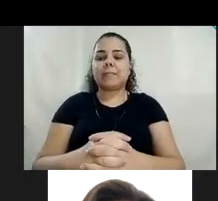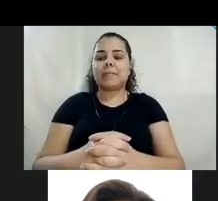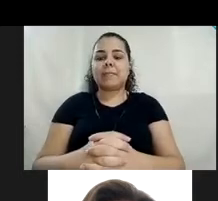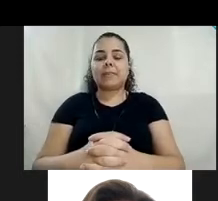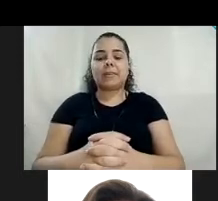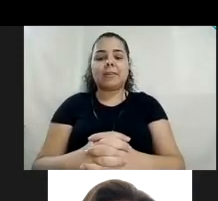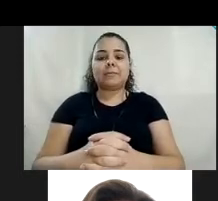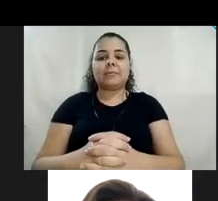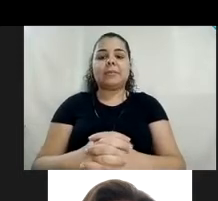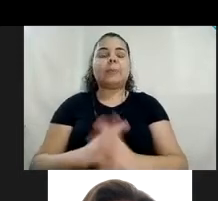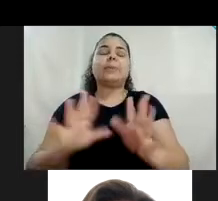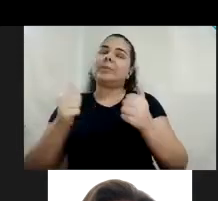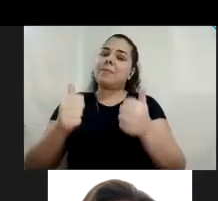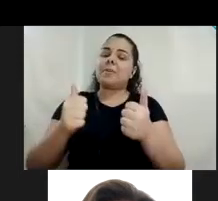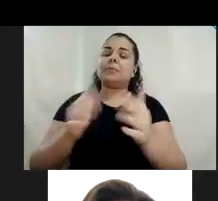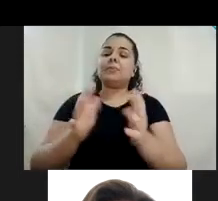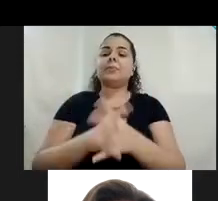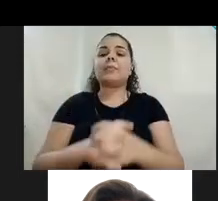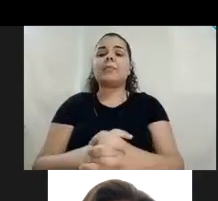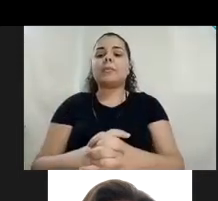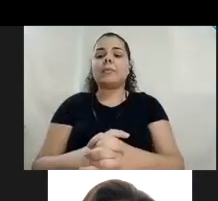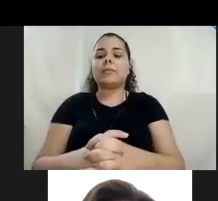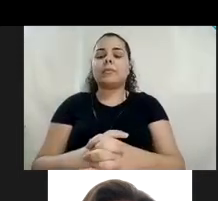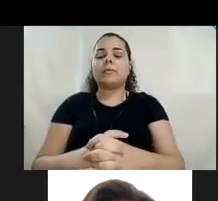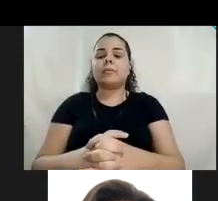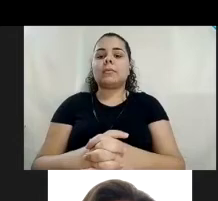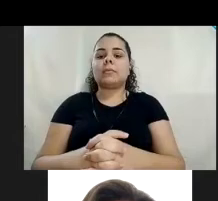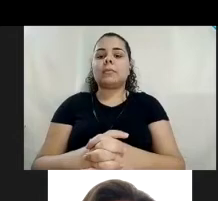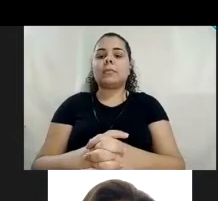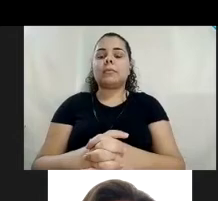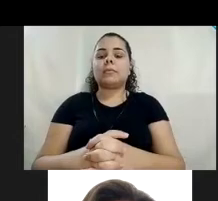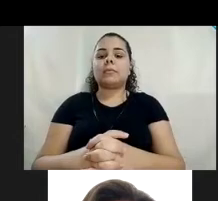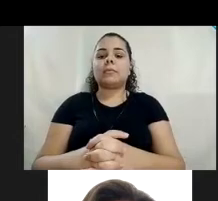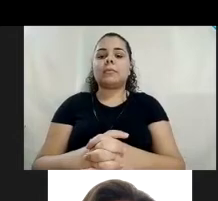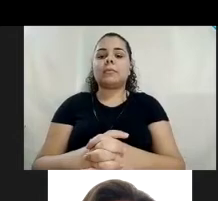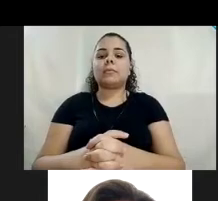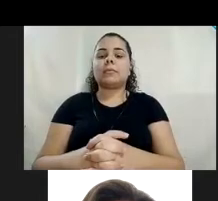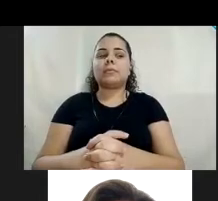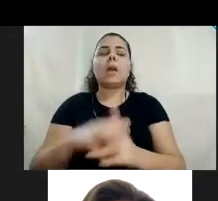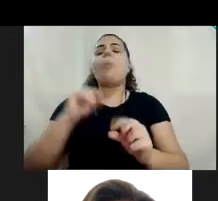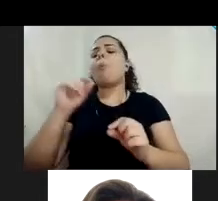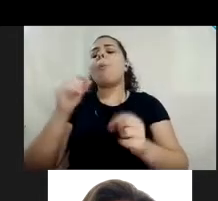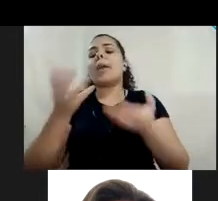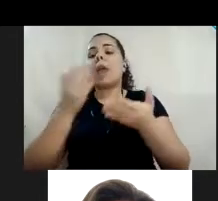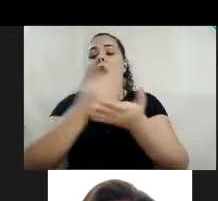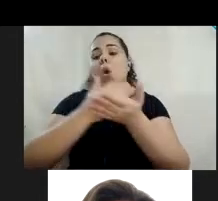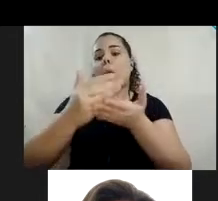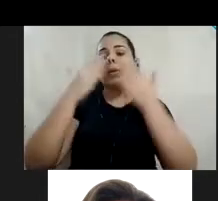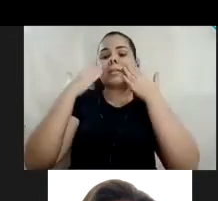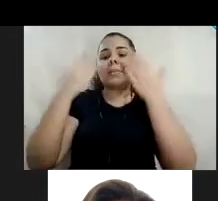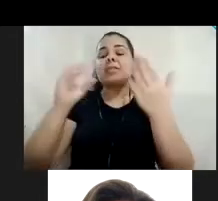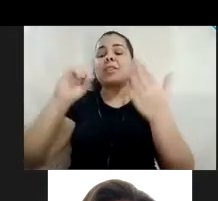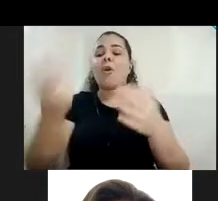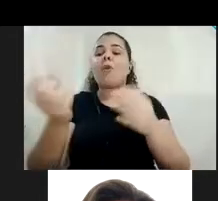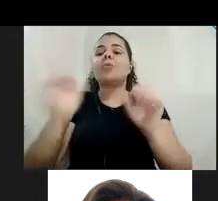Então tá. Será que a gente começa a apresentação, Bianca? Ou espera a Sabrina voltar? Oi, gente. Desculpa.